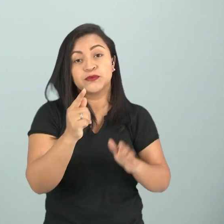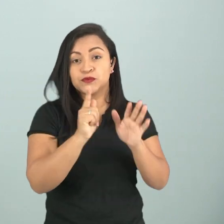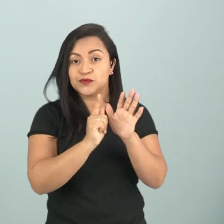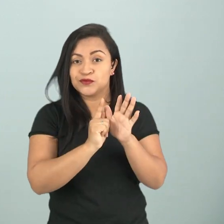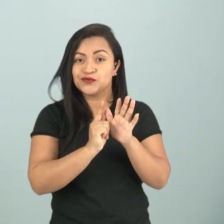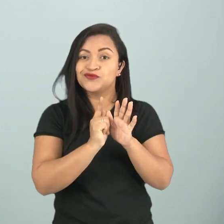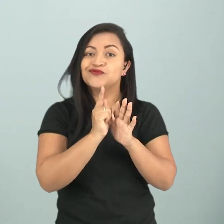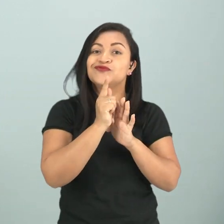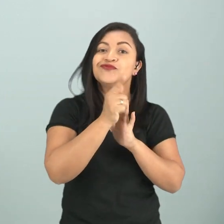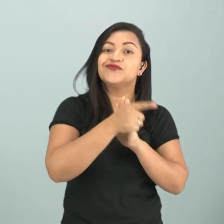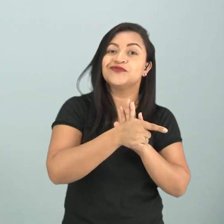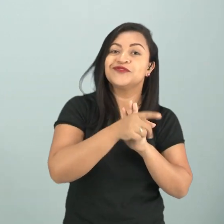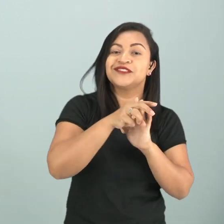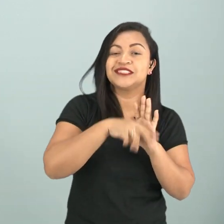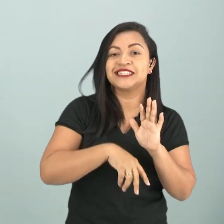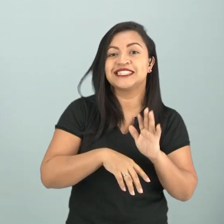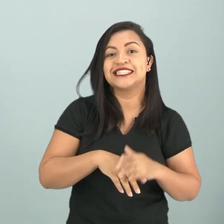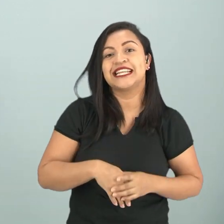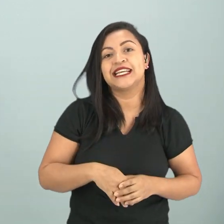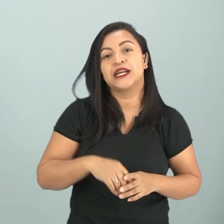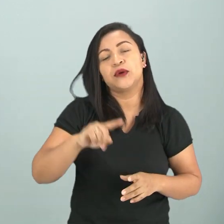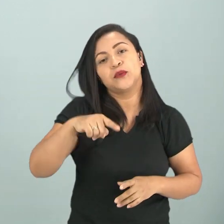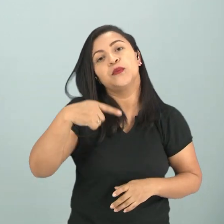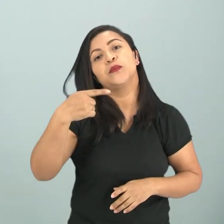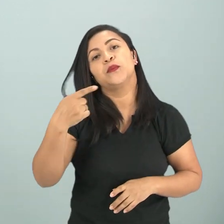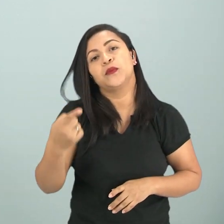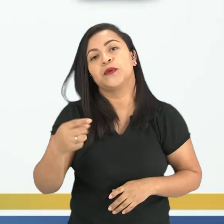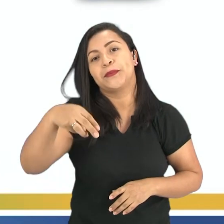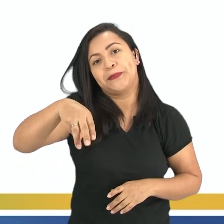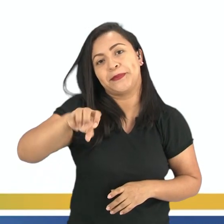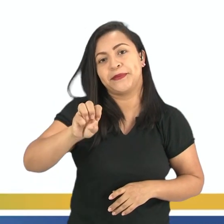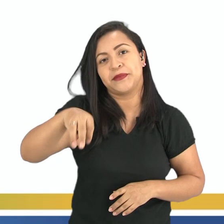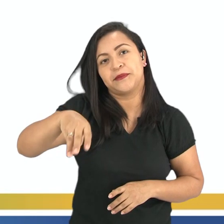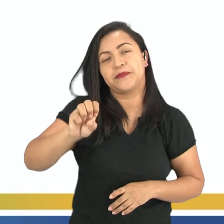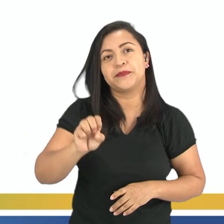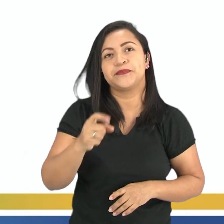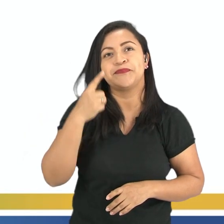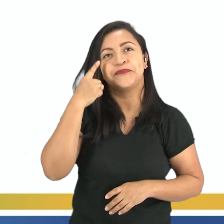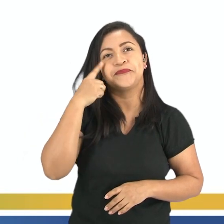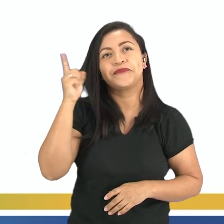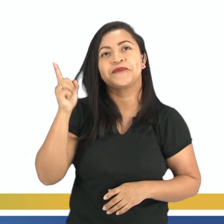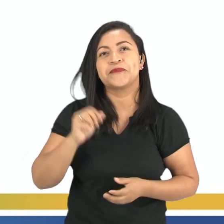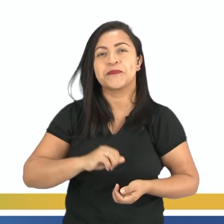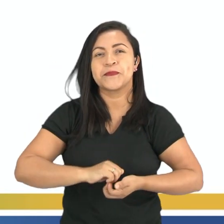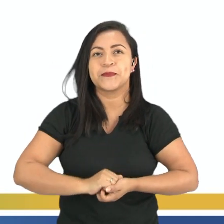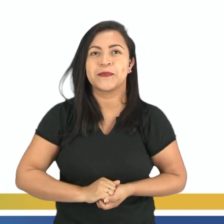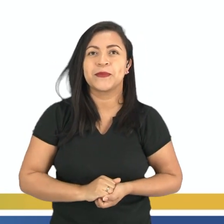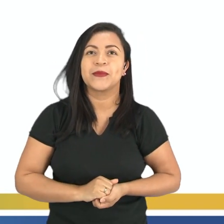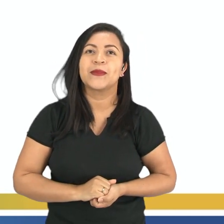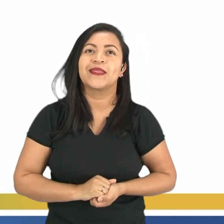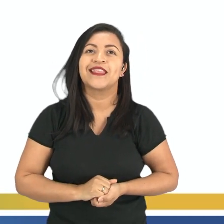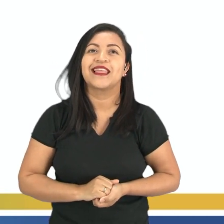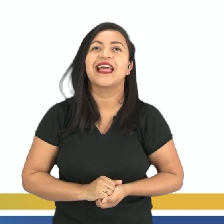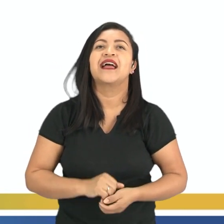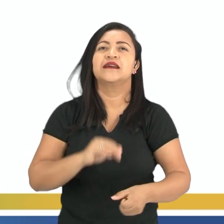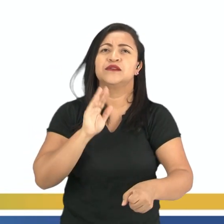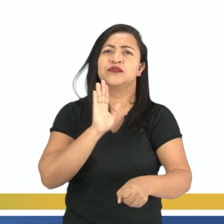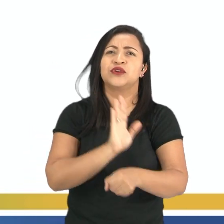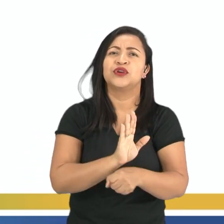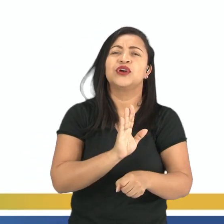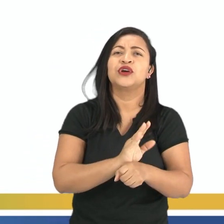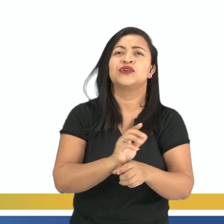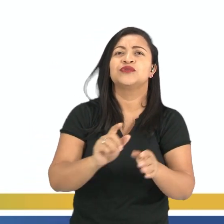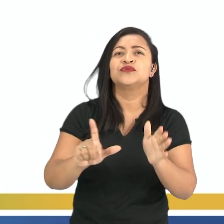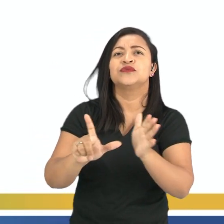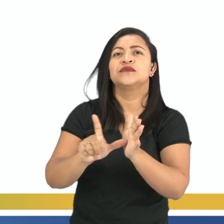outro meme, para nós falarmos um pouco mais sobre esse gênero textual. Olha só gente, apoie o comércio